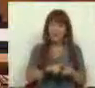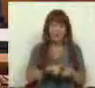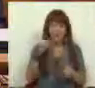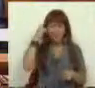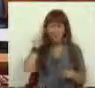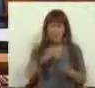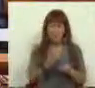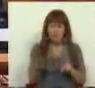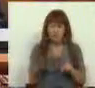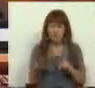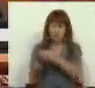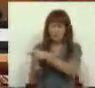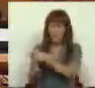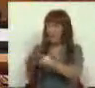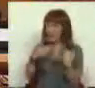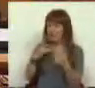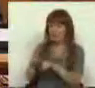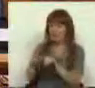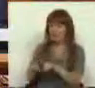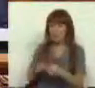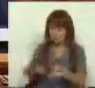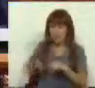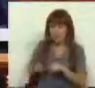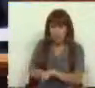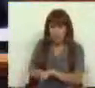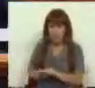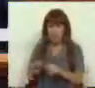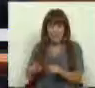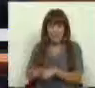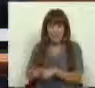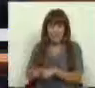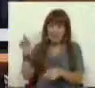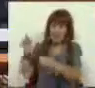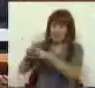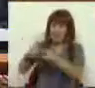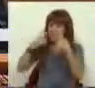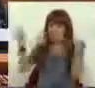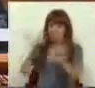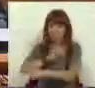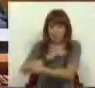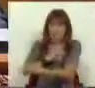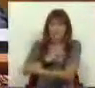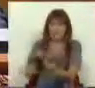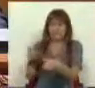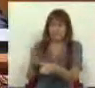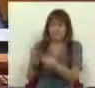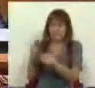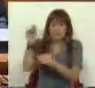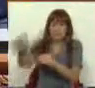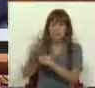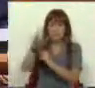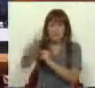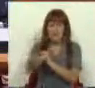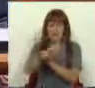sem ter em conta sequer as responsabilidades assumidas com as parcerias público-privadas, que